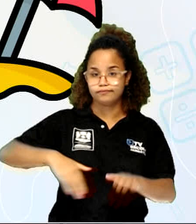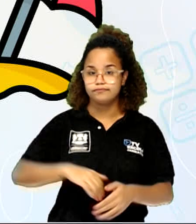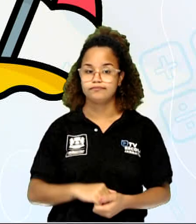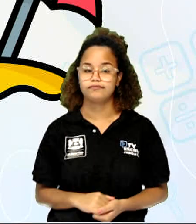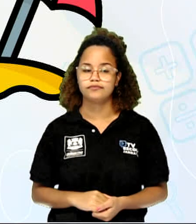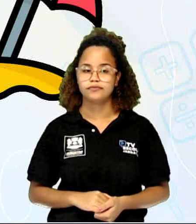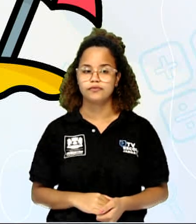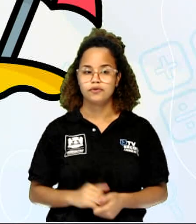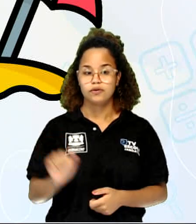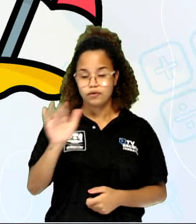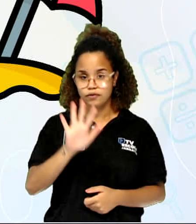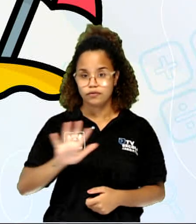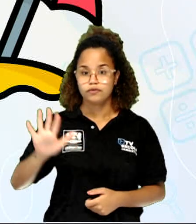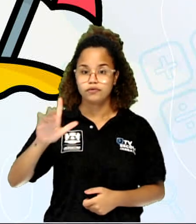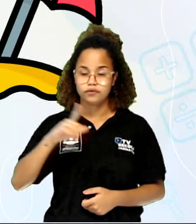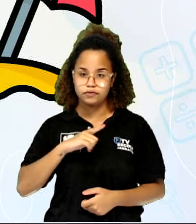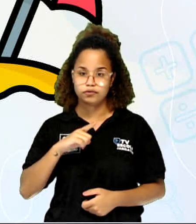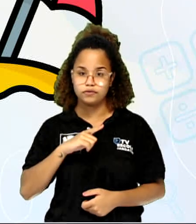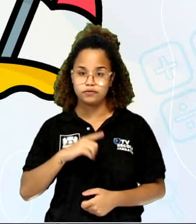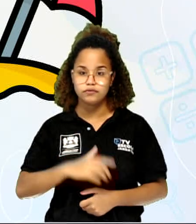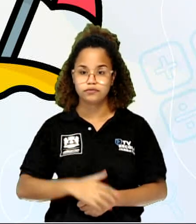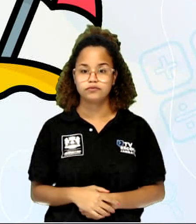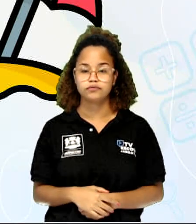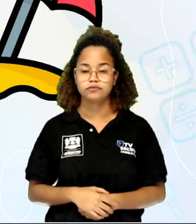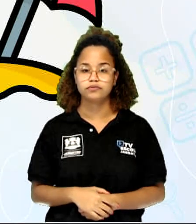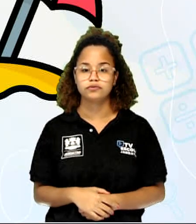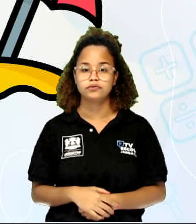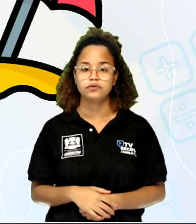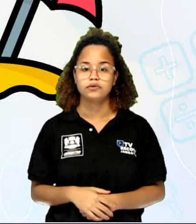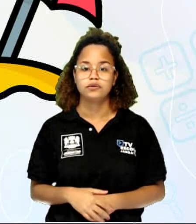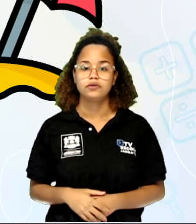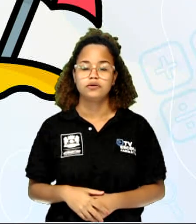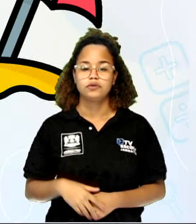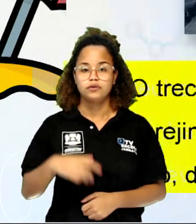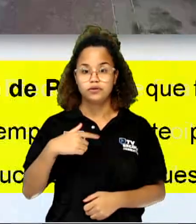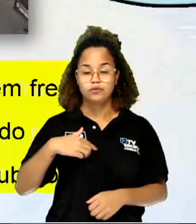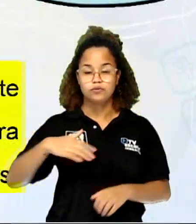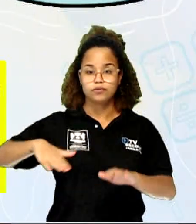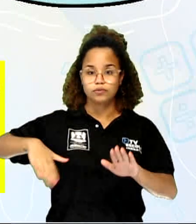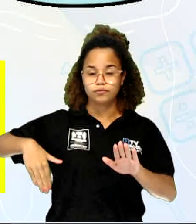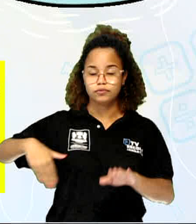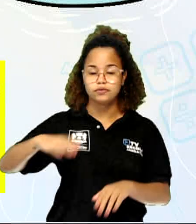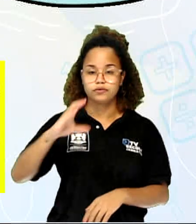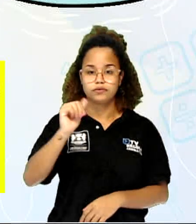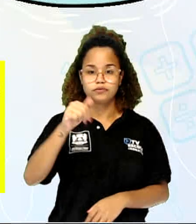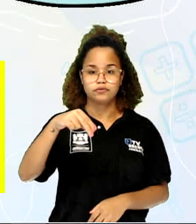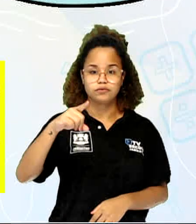foto aí, essa imagem que eu coloquei pra vocês, é da Praia de Candeias.